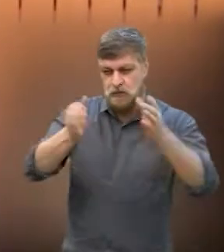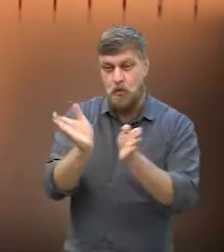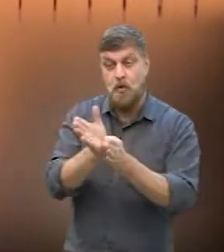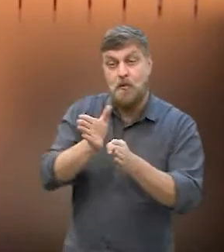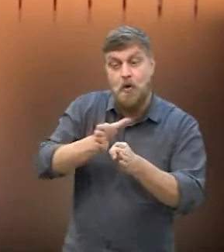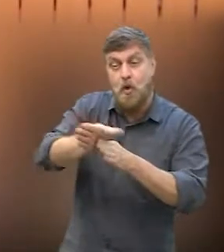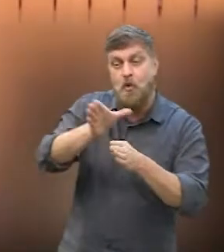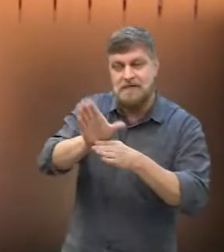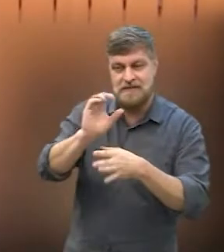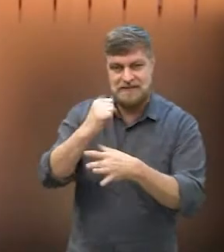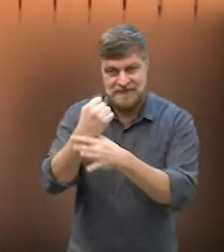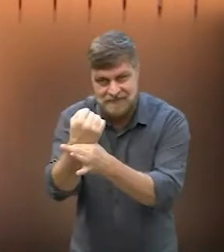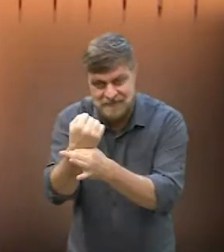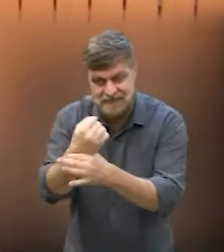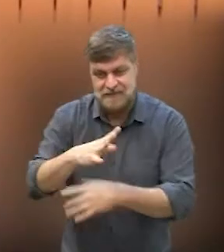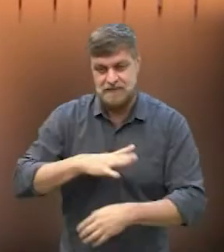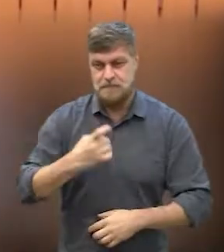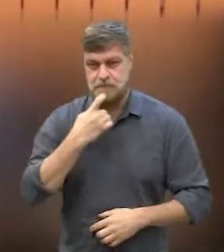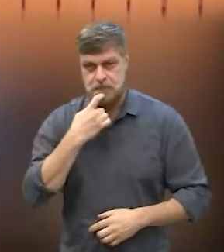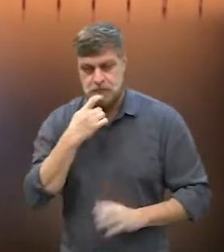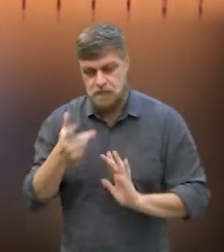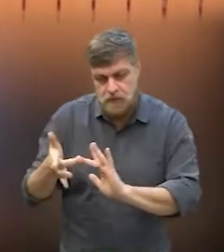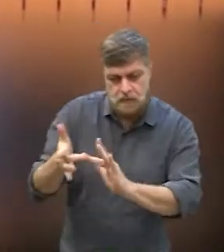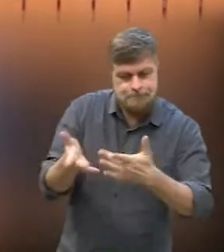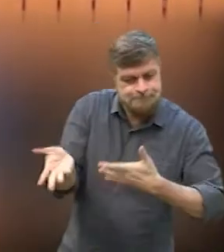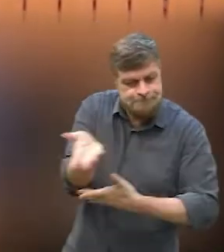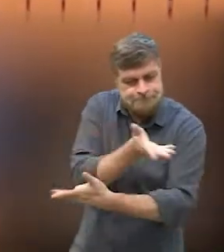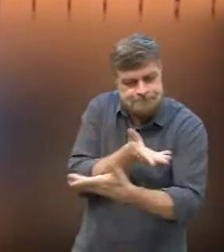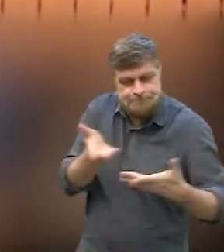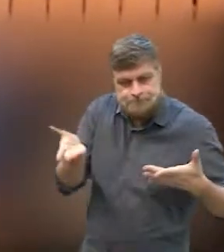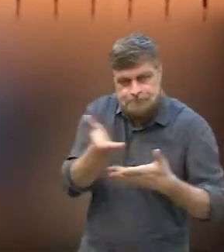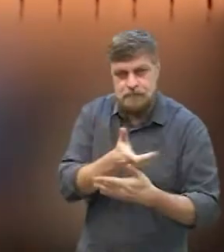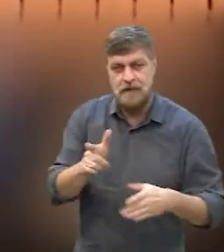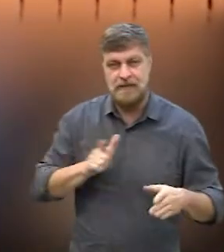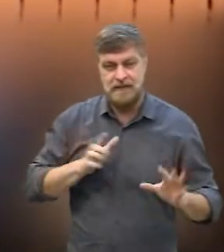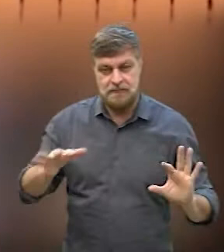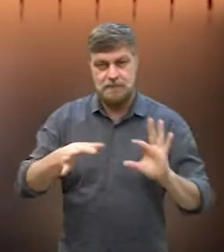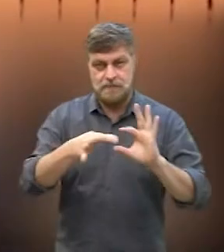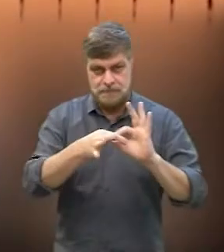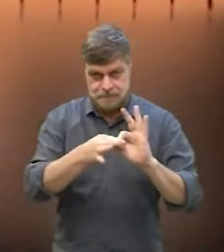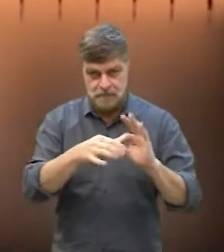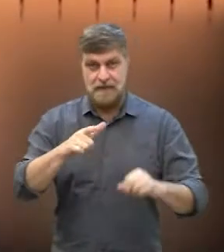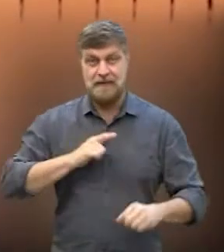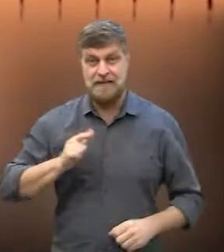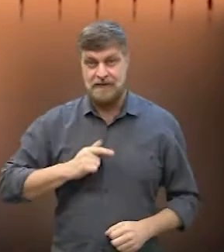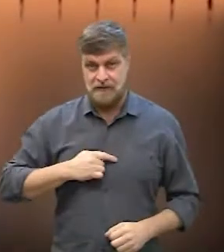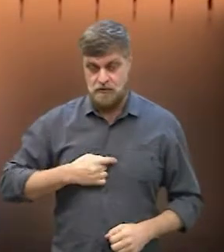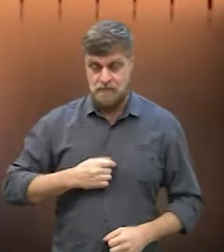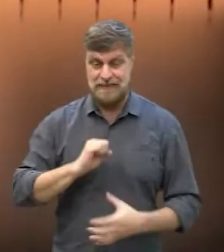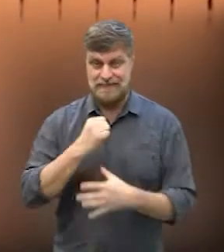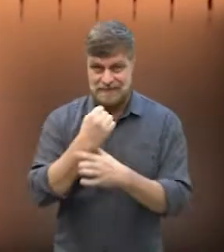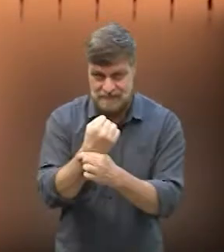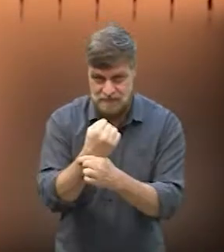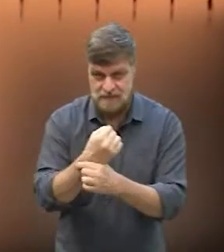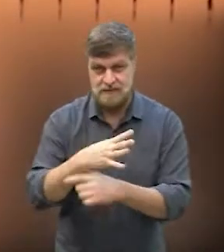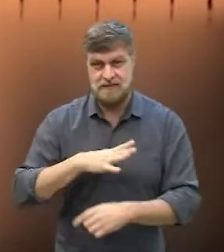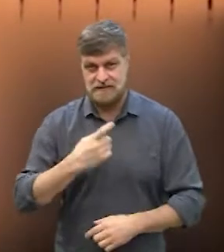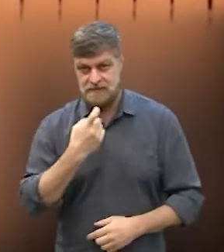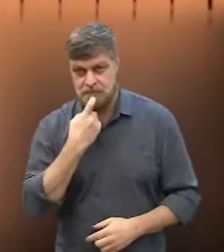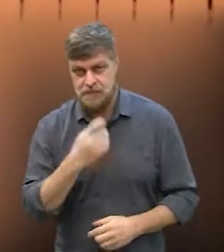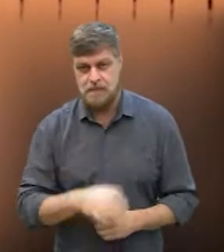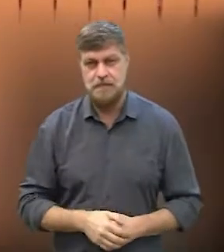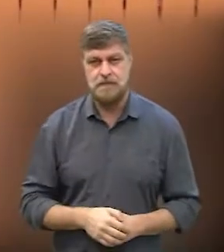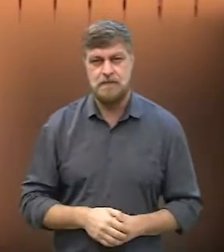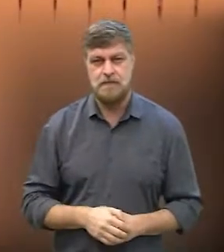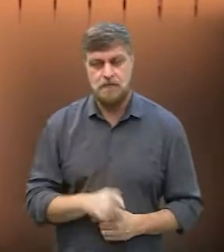os consegues da cidade para fazer uma articulação conjunta integrada com todas as Forças de Segurança de